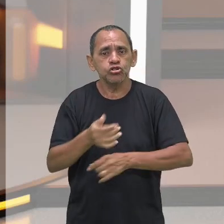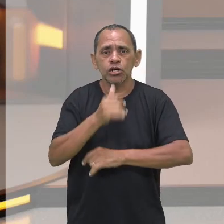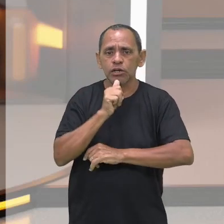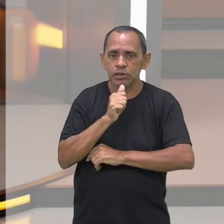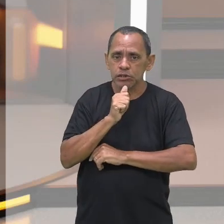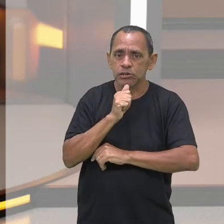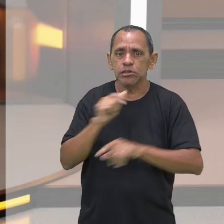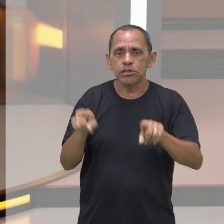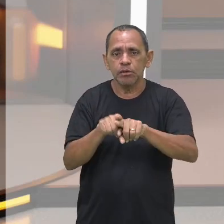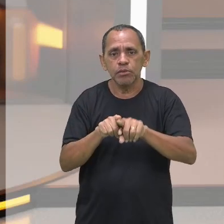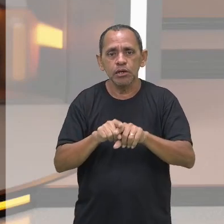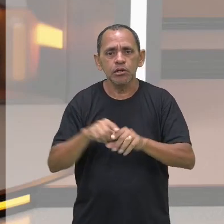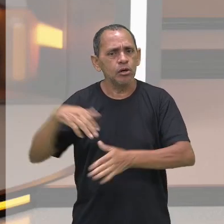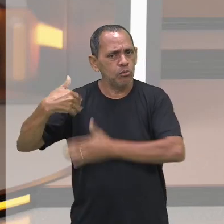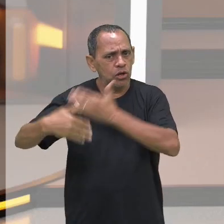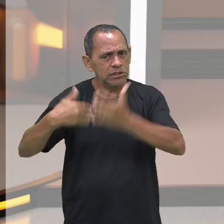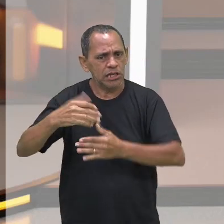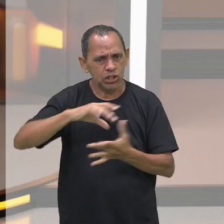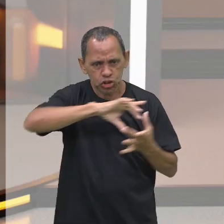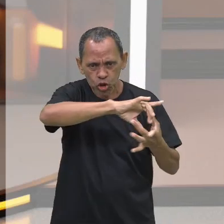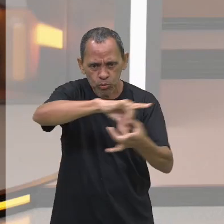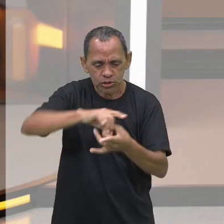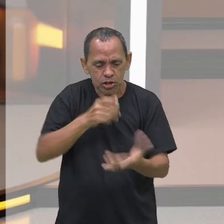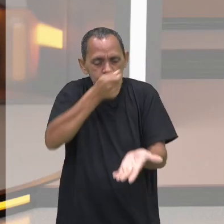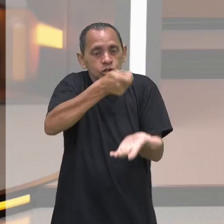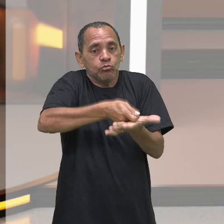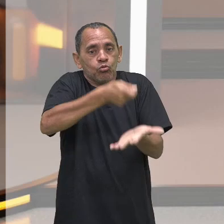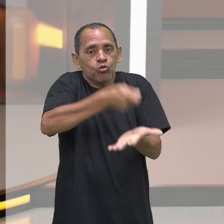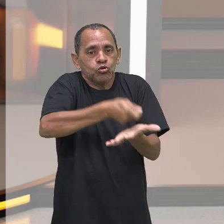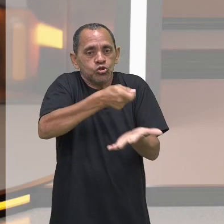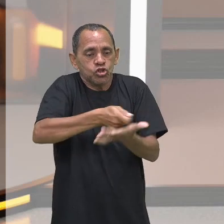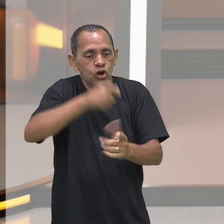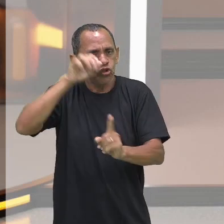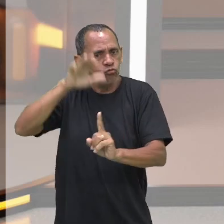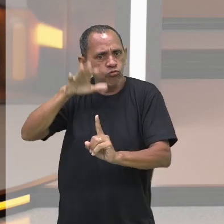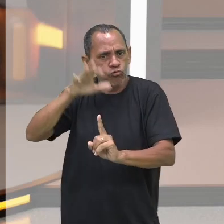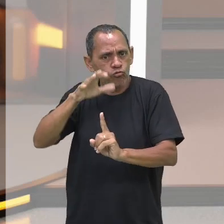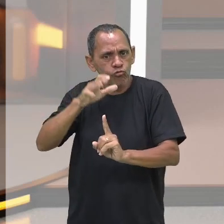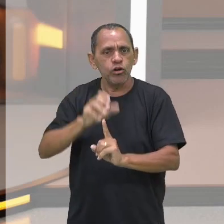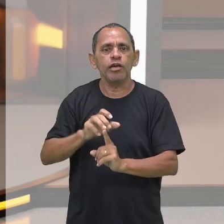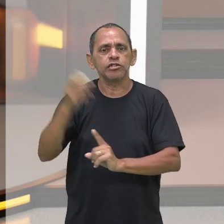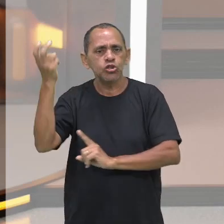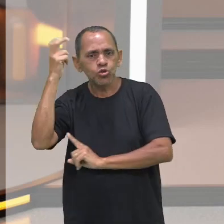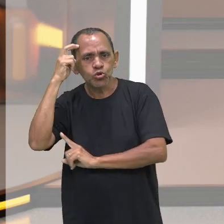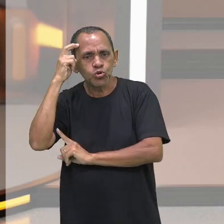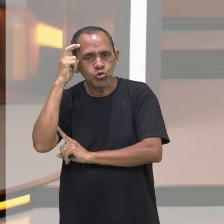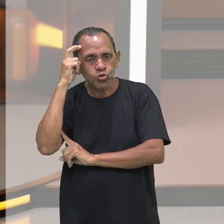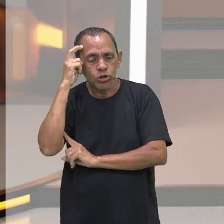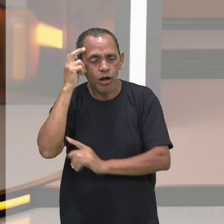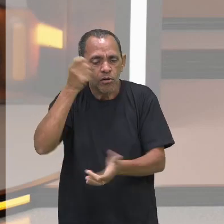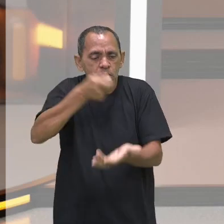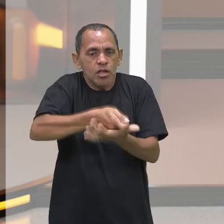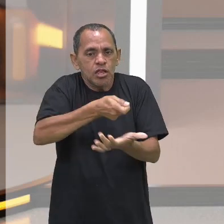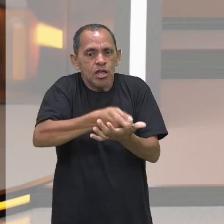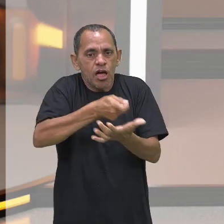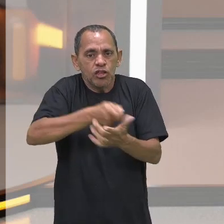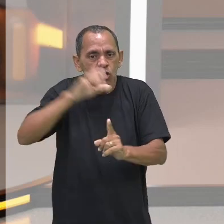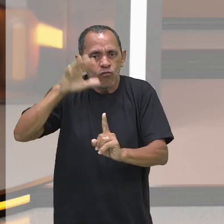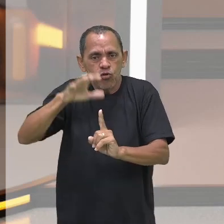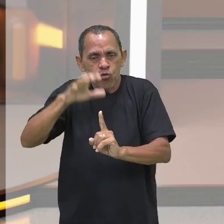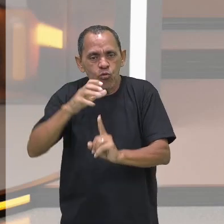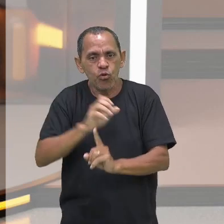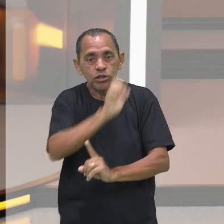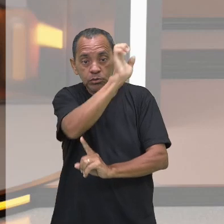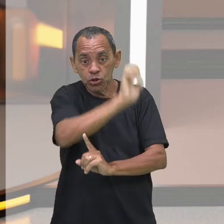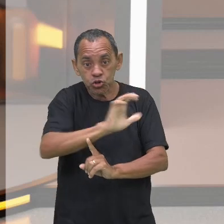globalizatório de imposição cultural posta pelos europeus desde a chegada